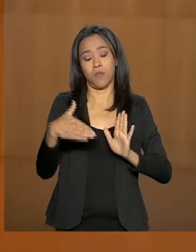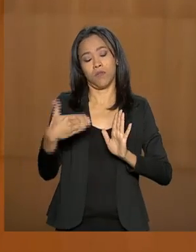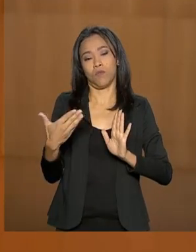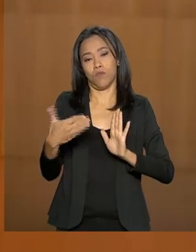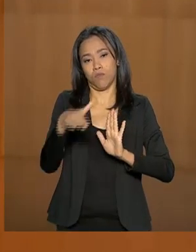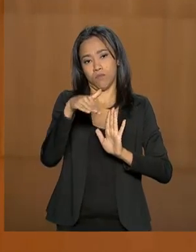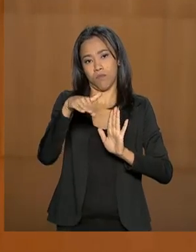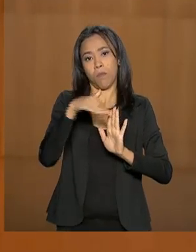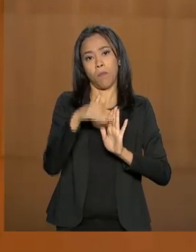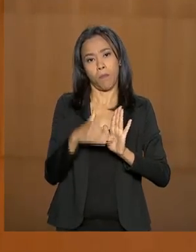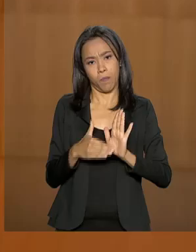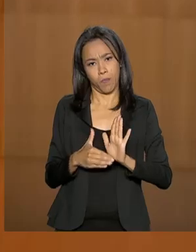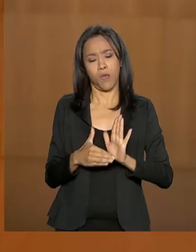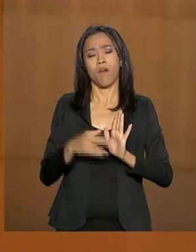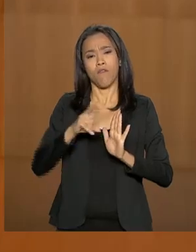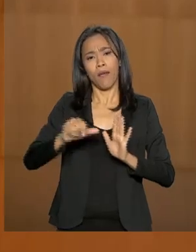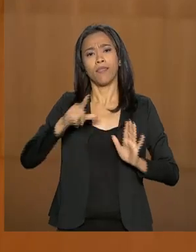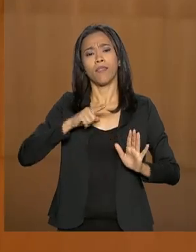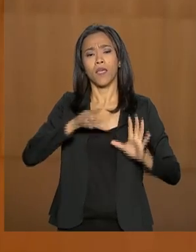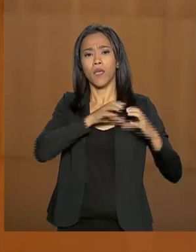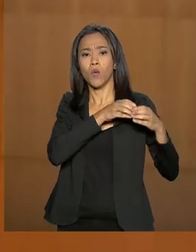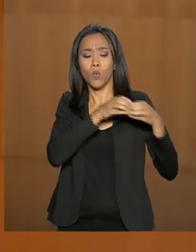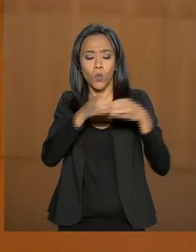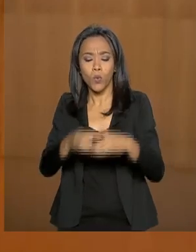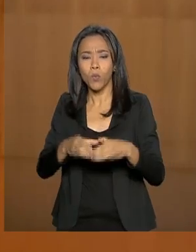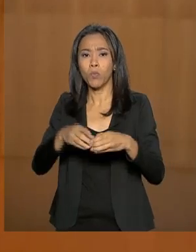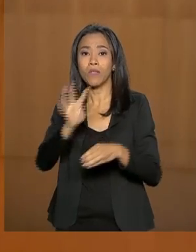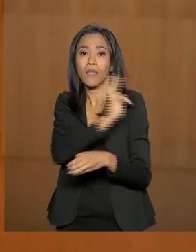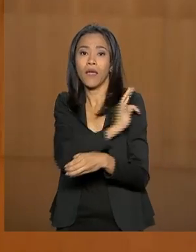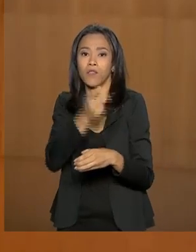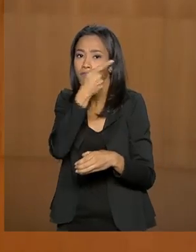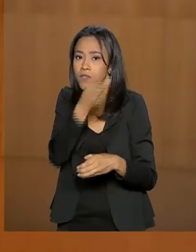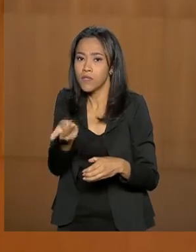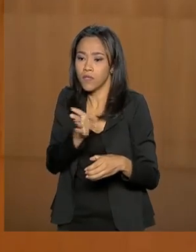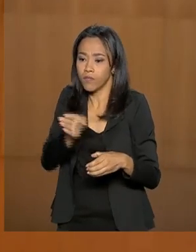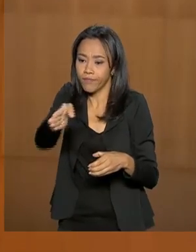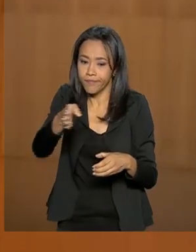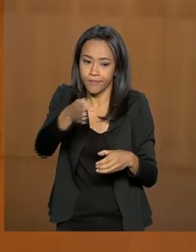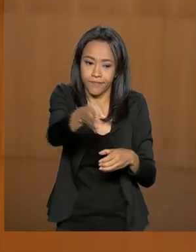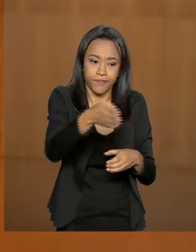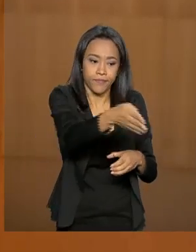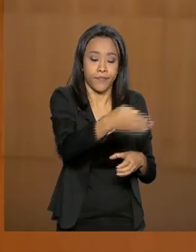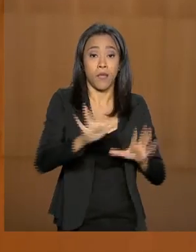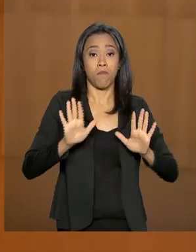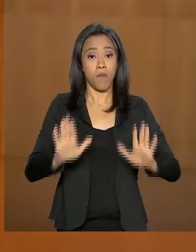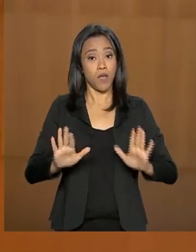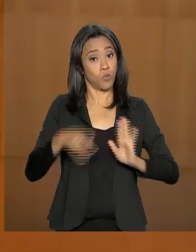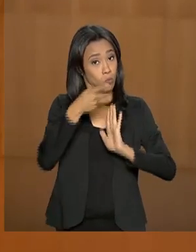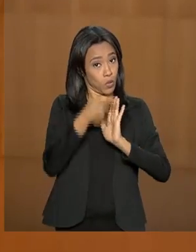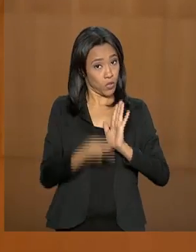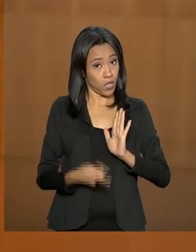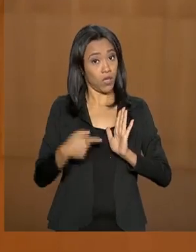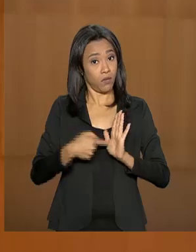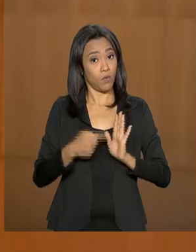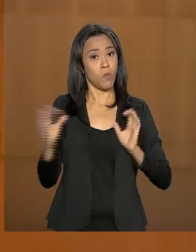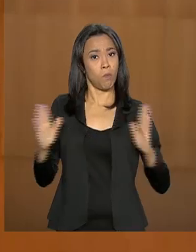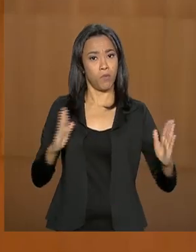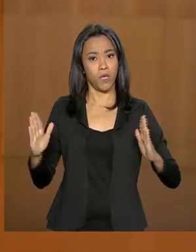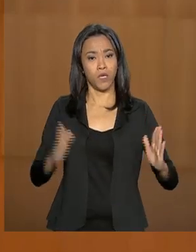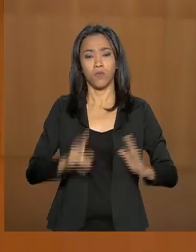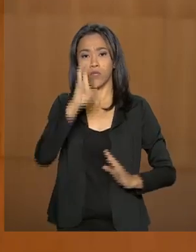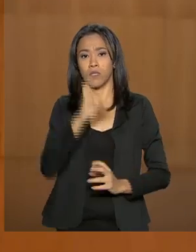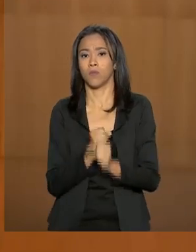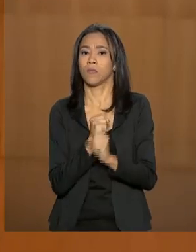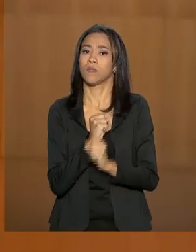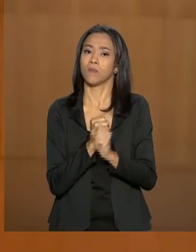técnicas. E essas visitas aí devem durar dois anos, mas o projeto todo vai durar cinco